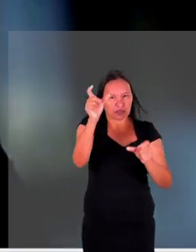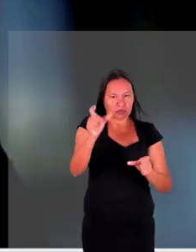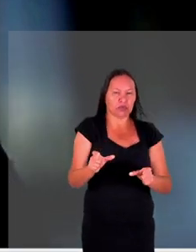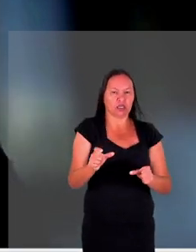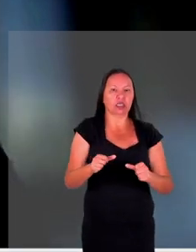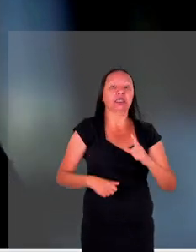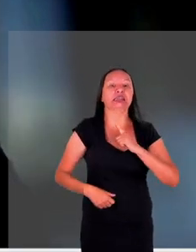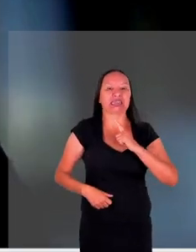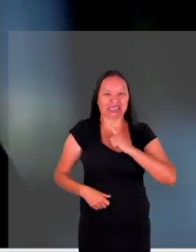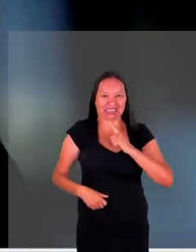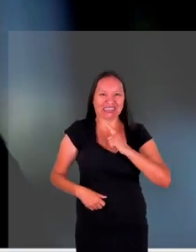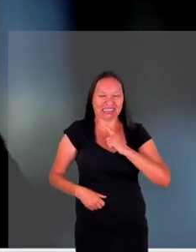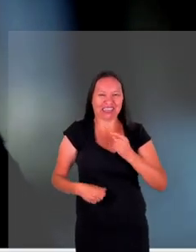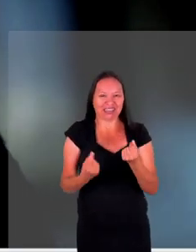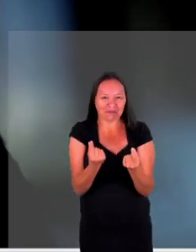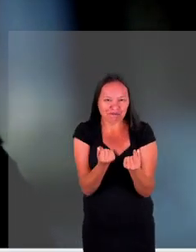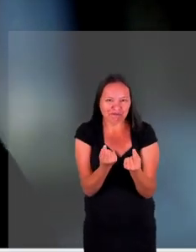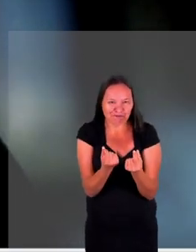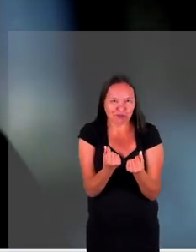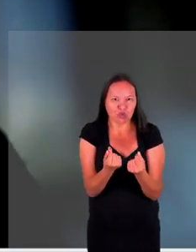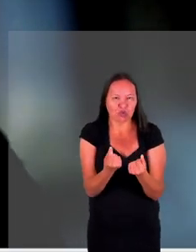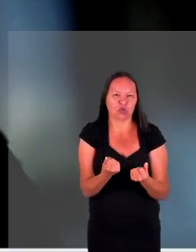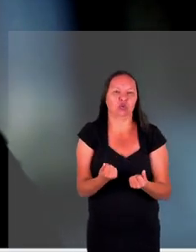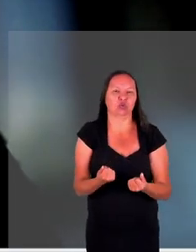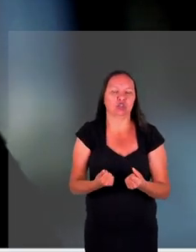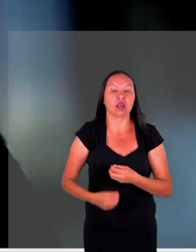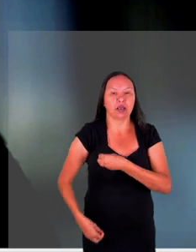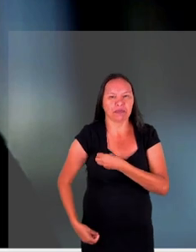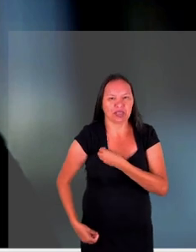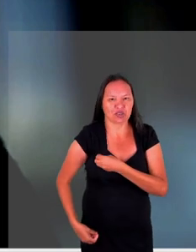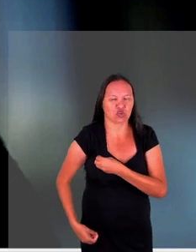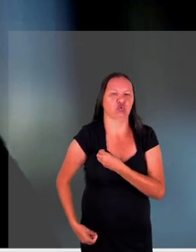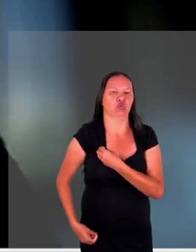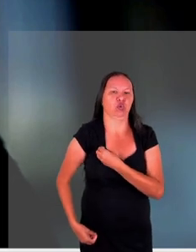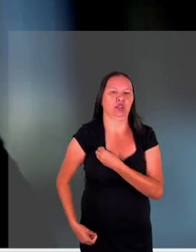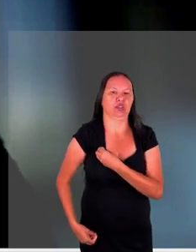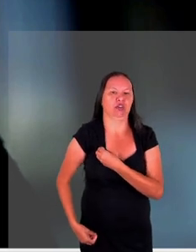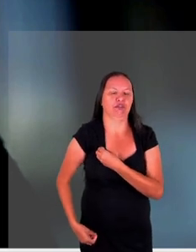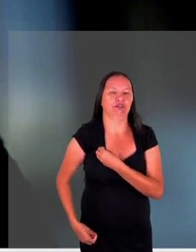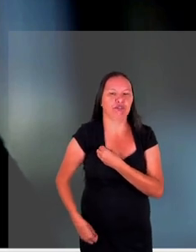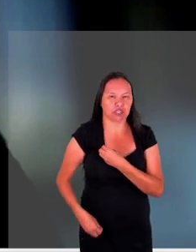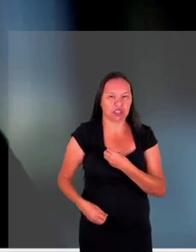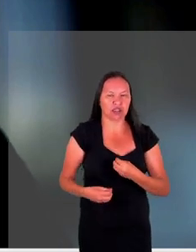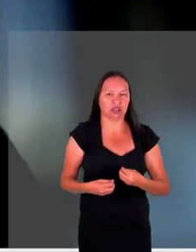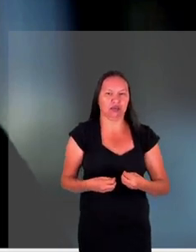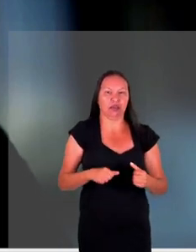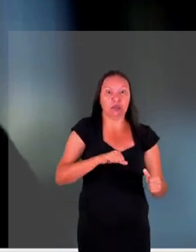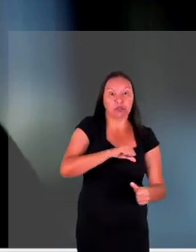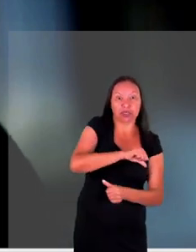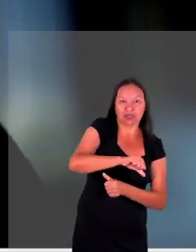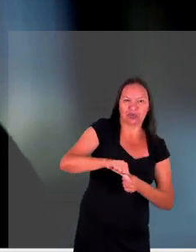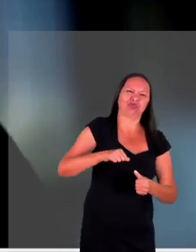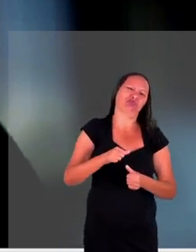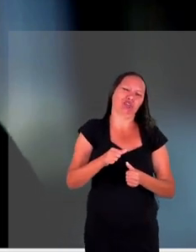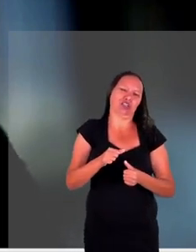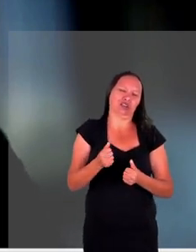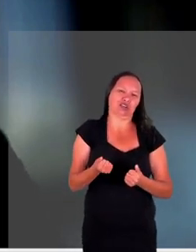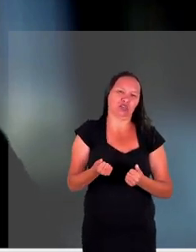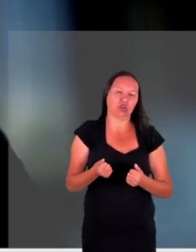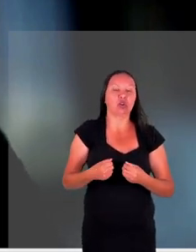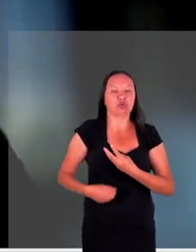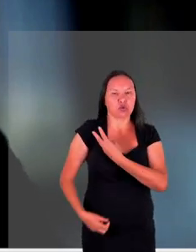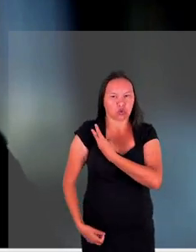de que essa pessoa vá conseguir ter uma vida digna para que não vire um fator